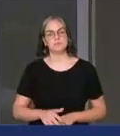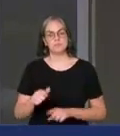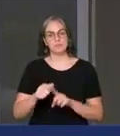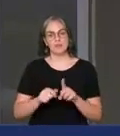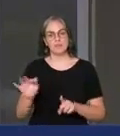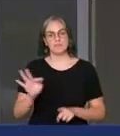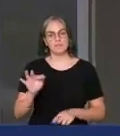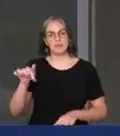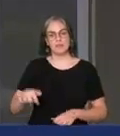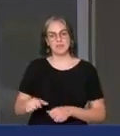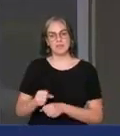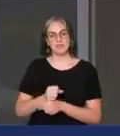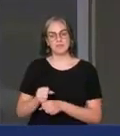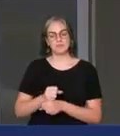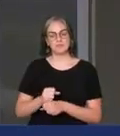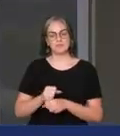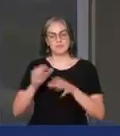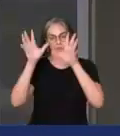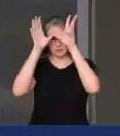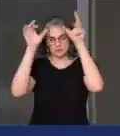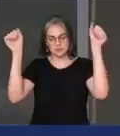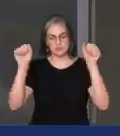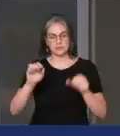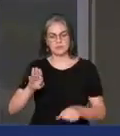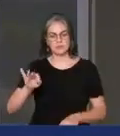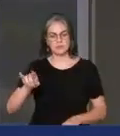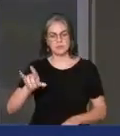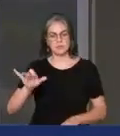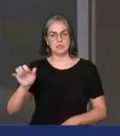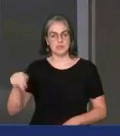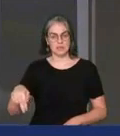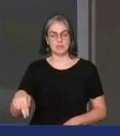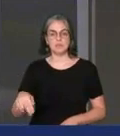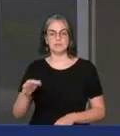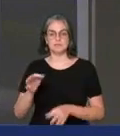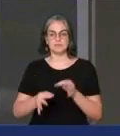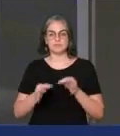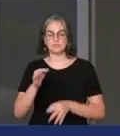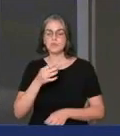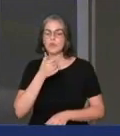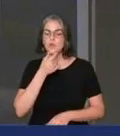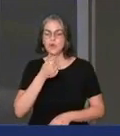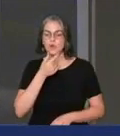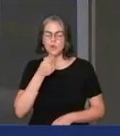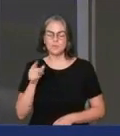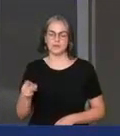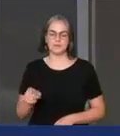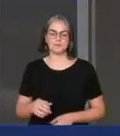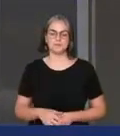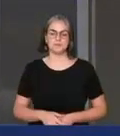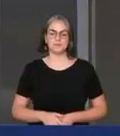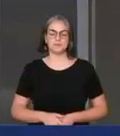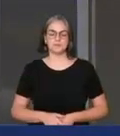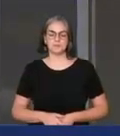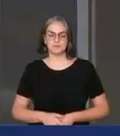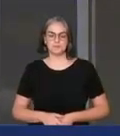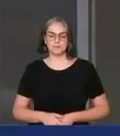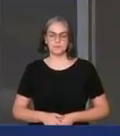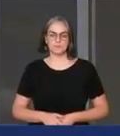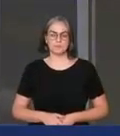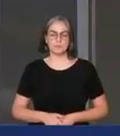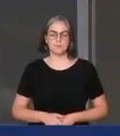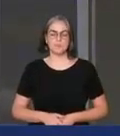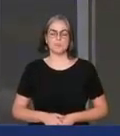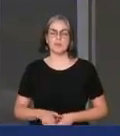desse ano, o tribunal de Birmingham julgou e condenou o homem, senhor presidente, só para concluir, e